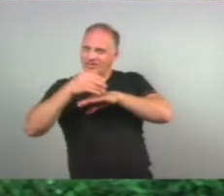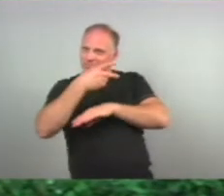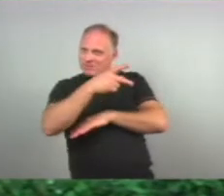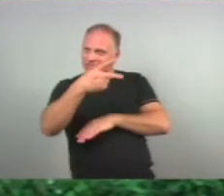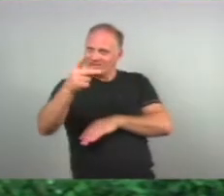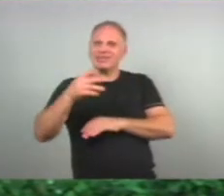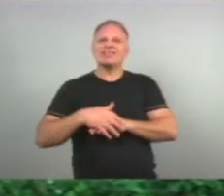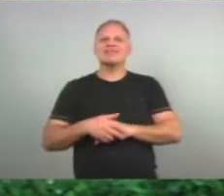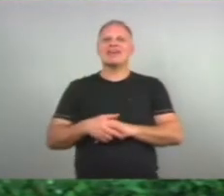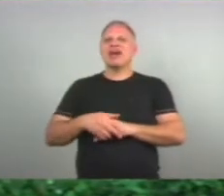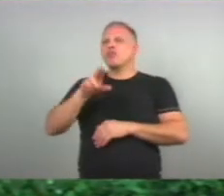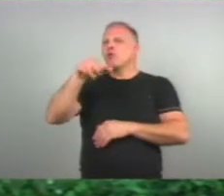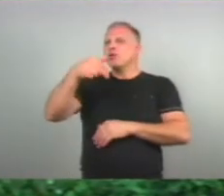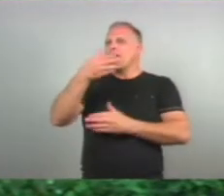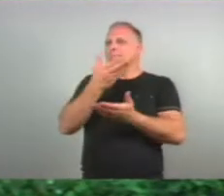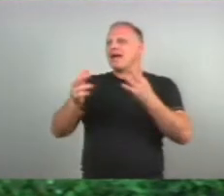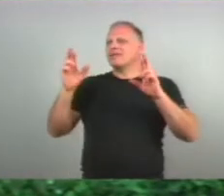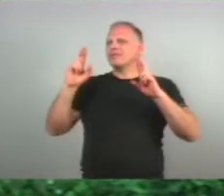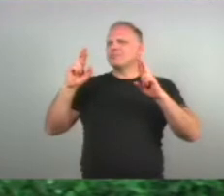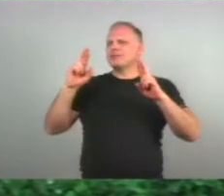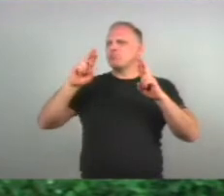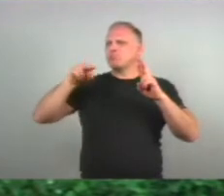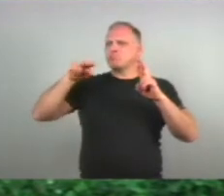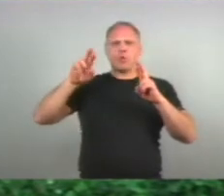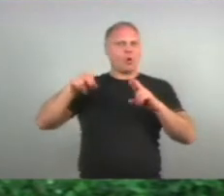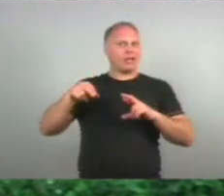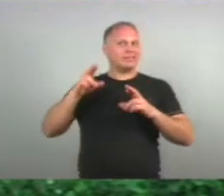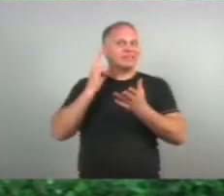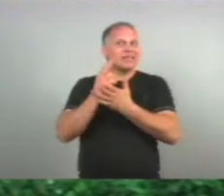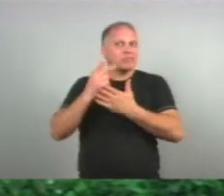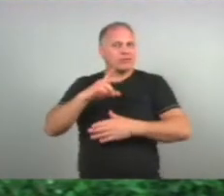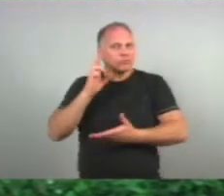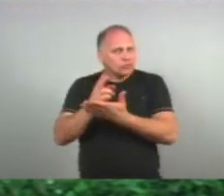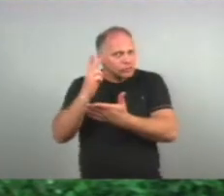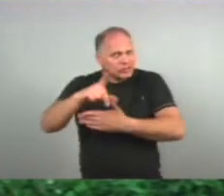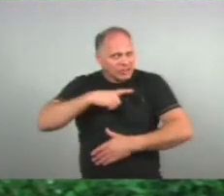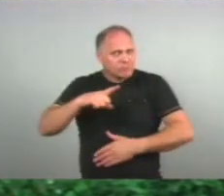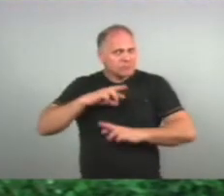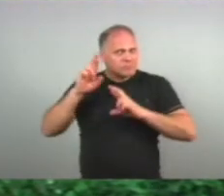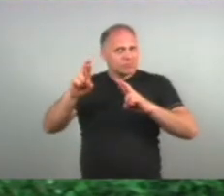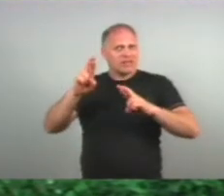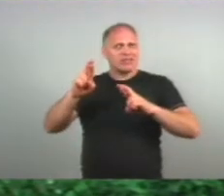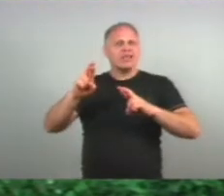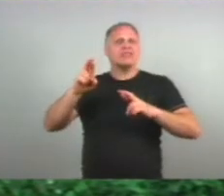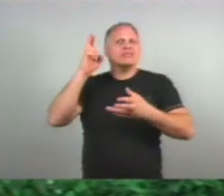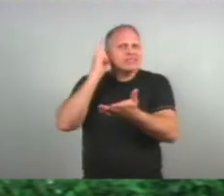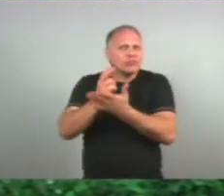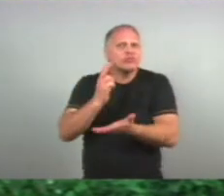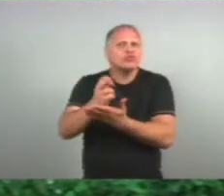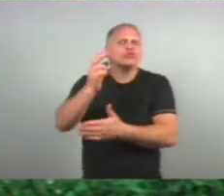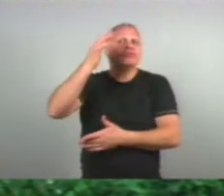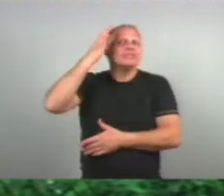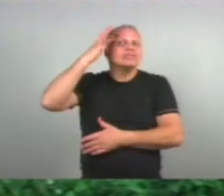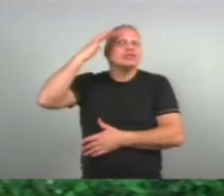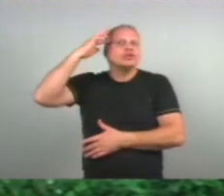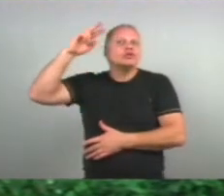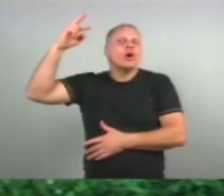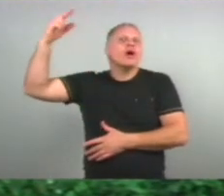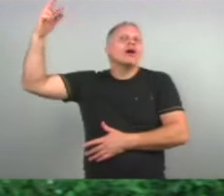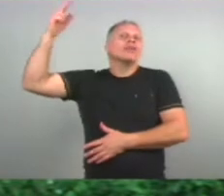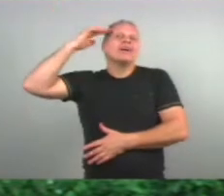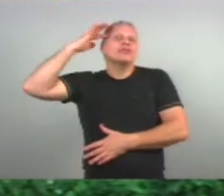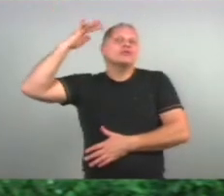Nunca perca a esperança E também Não deixe de sonhar O sonho De uma mulher